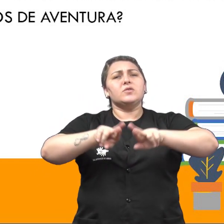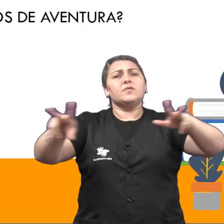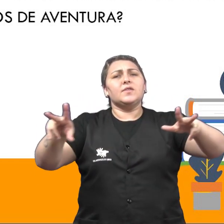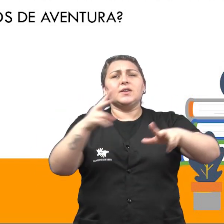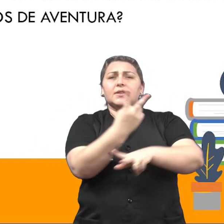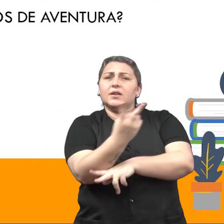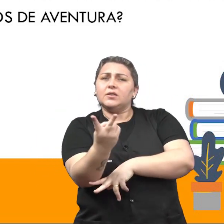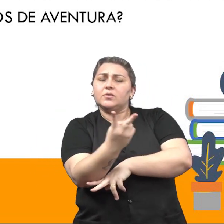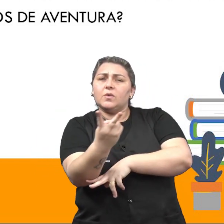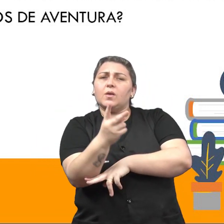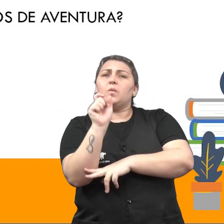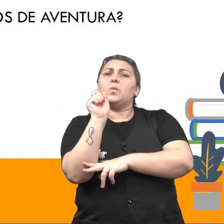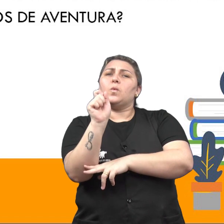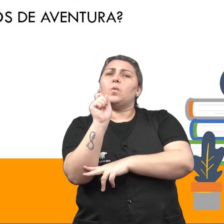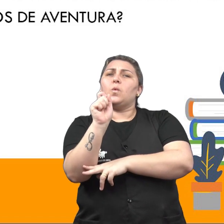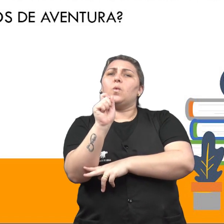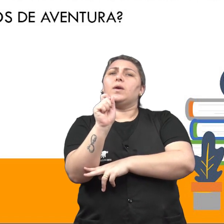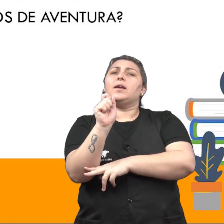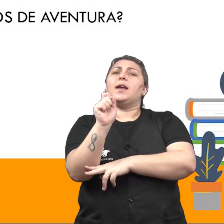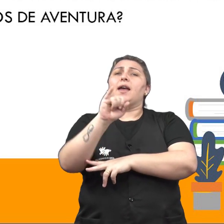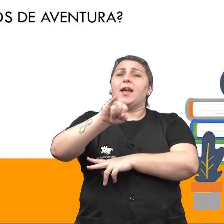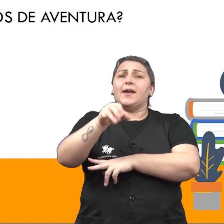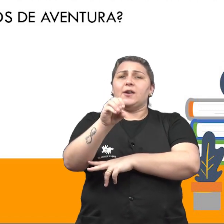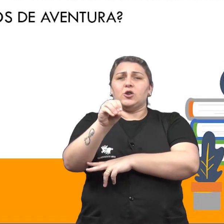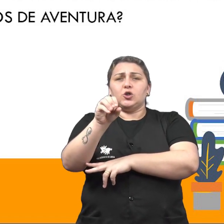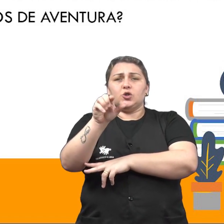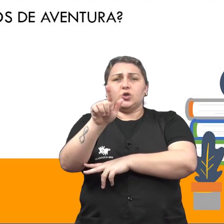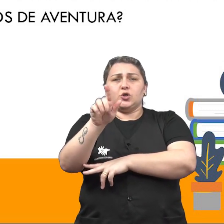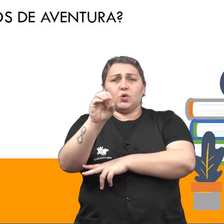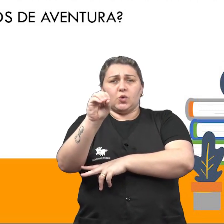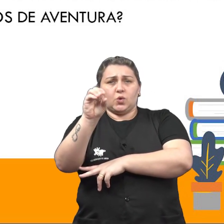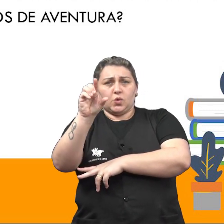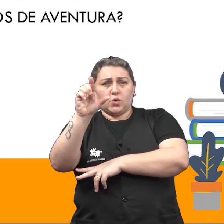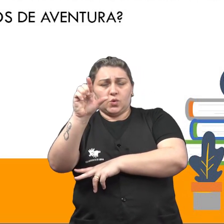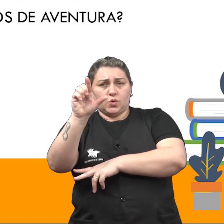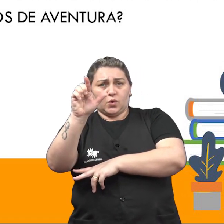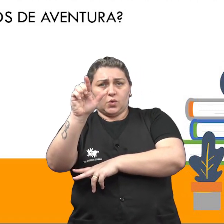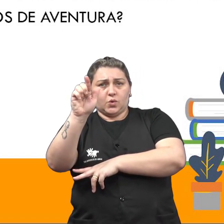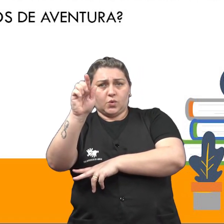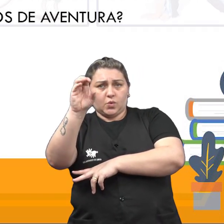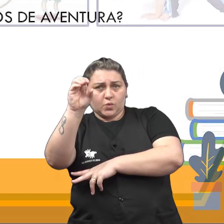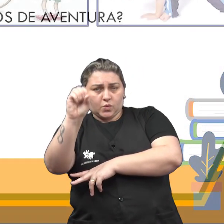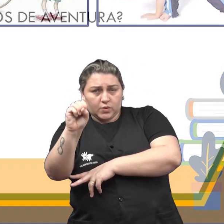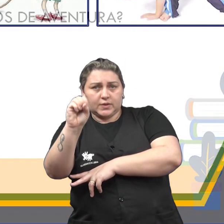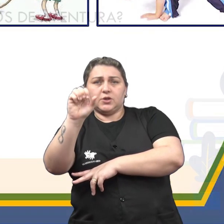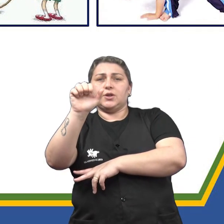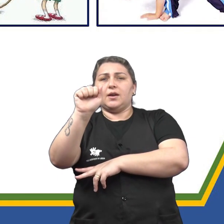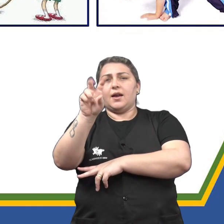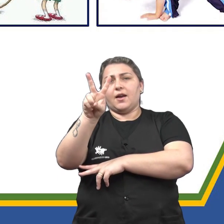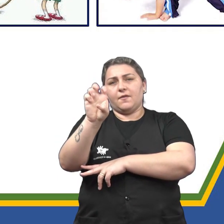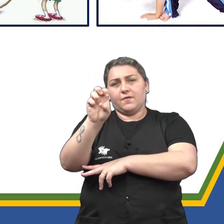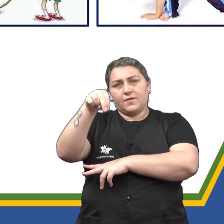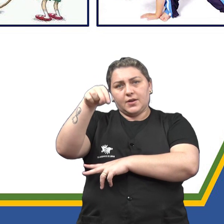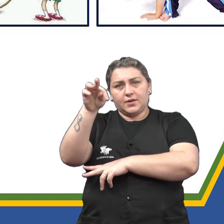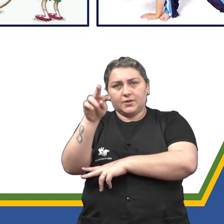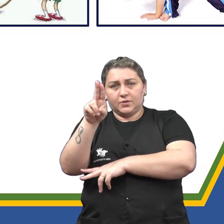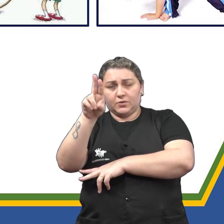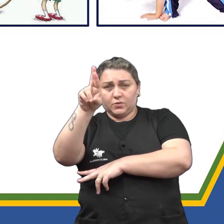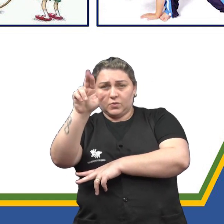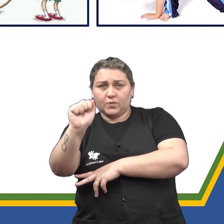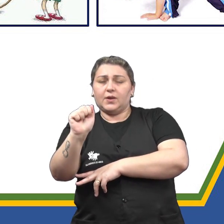entre elas e o que são jogos de lógica ou jogos de aventura. Vamos lá, o domínio das habilidades